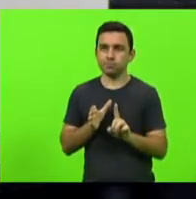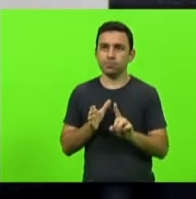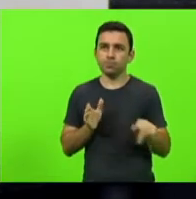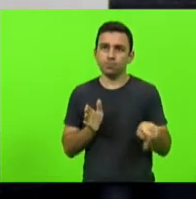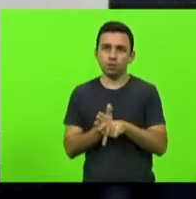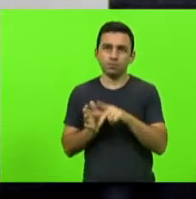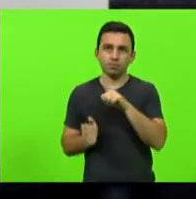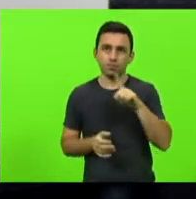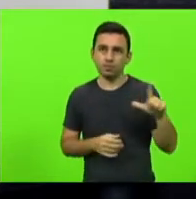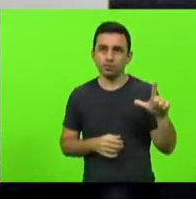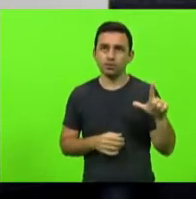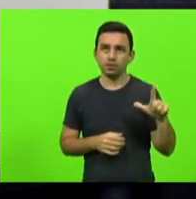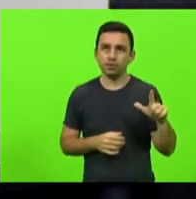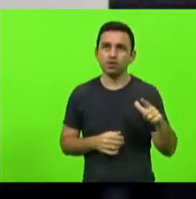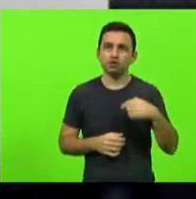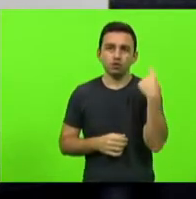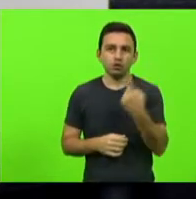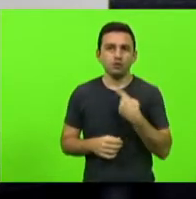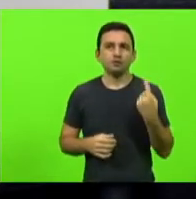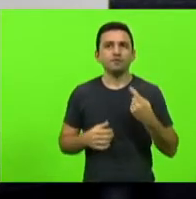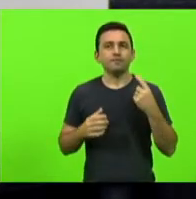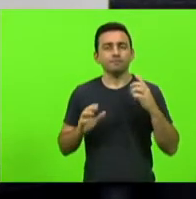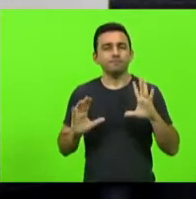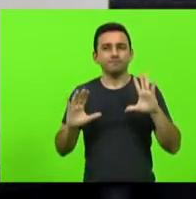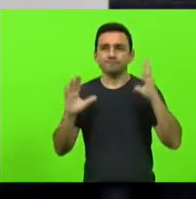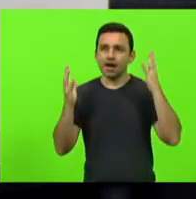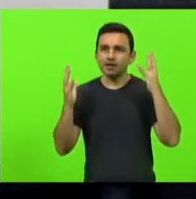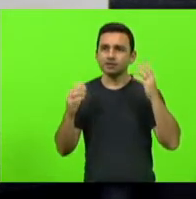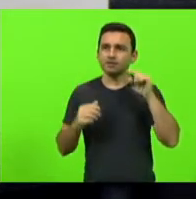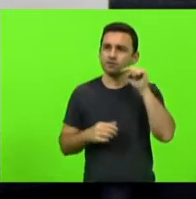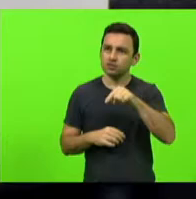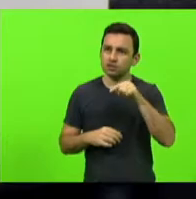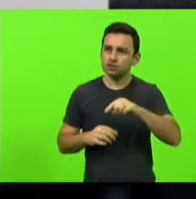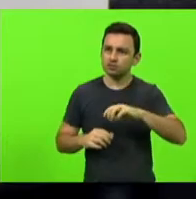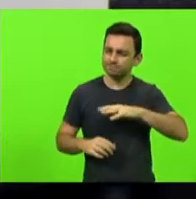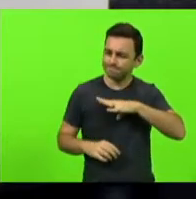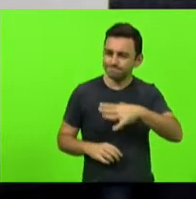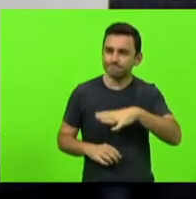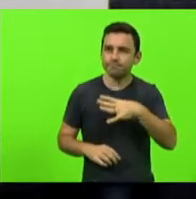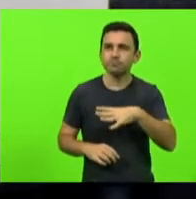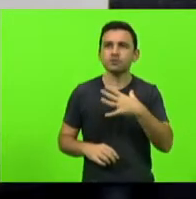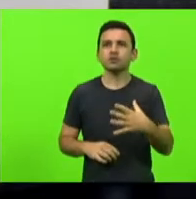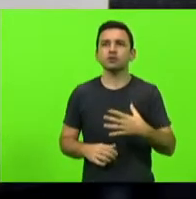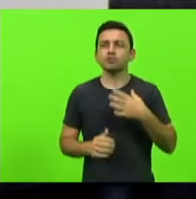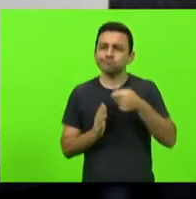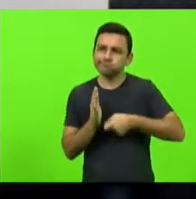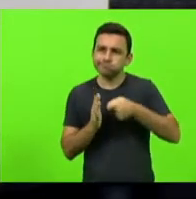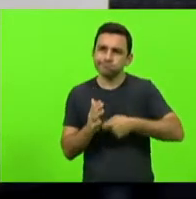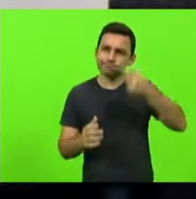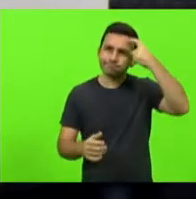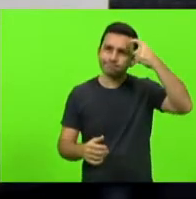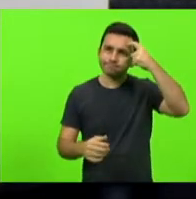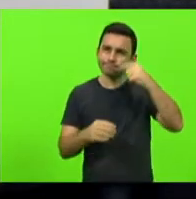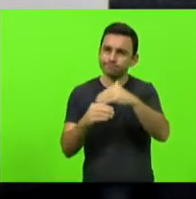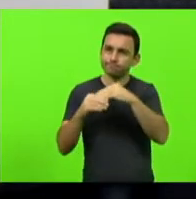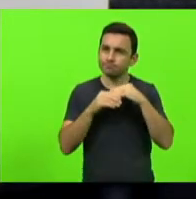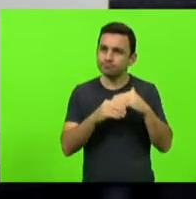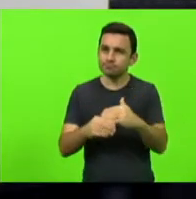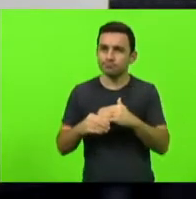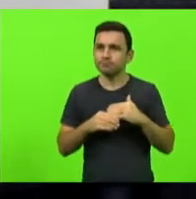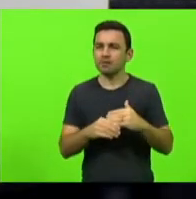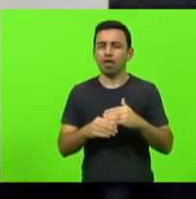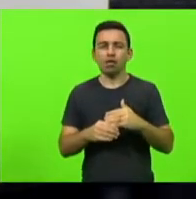de orgulho é motivo de festa vossa excelência é um guerreiro um batalhador um cara que pensa que nem a gente que não se vende que não se